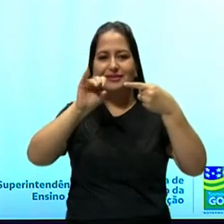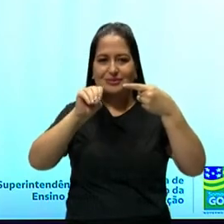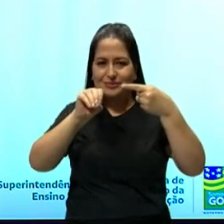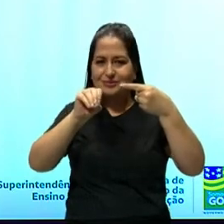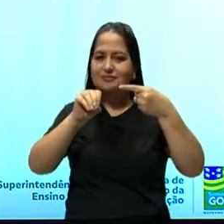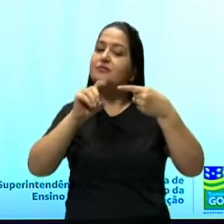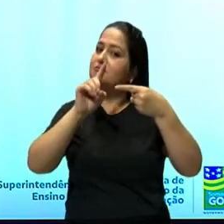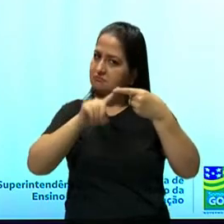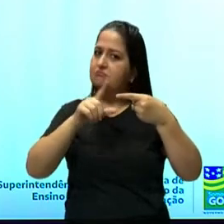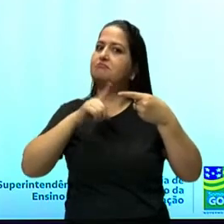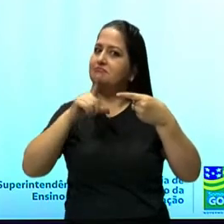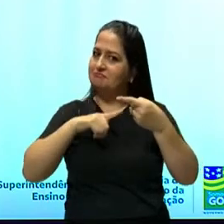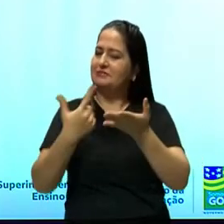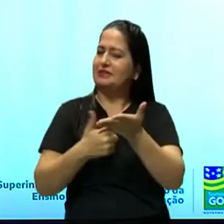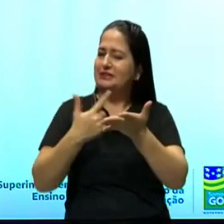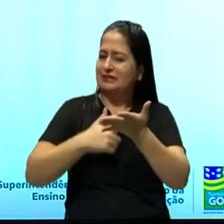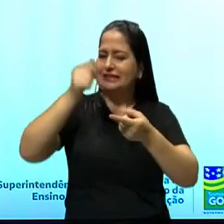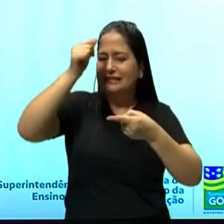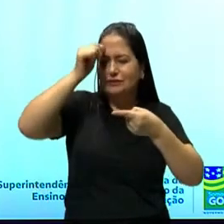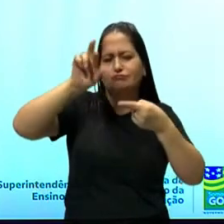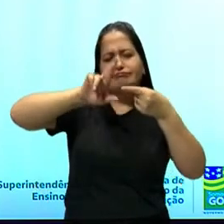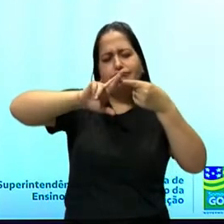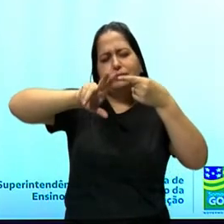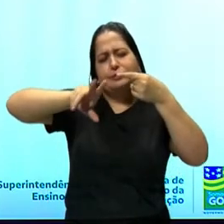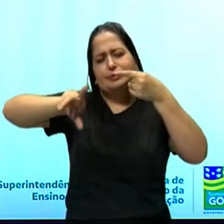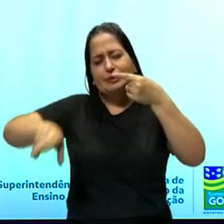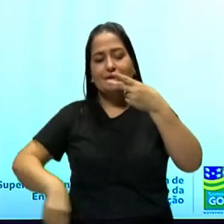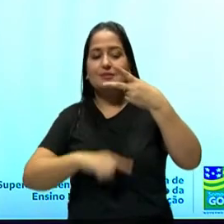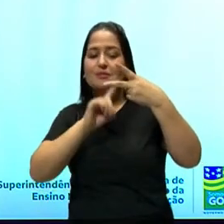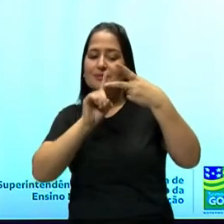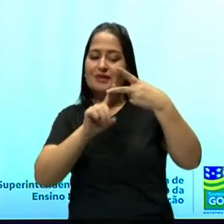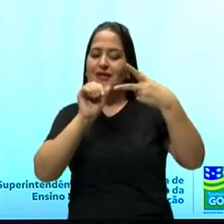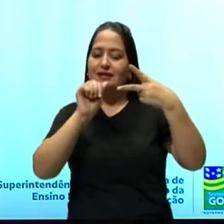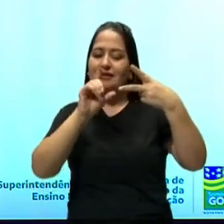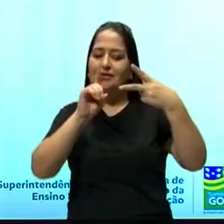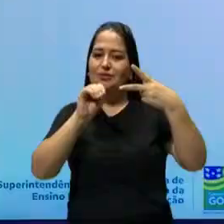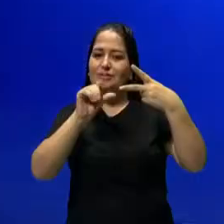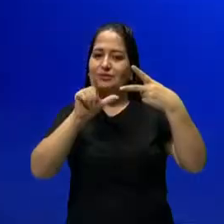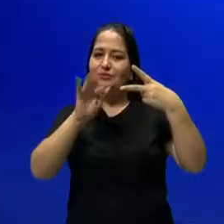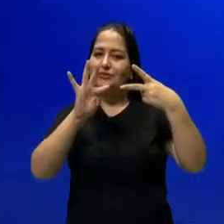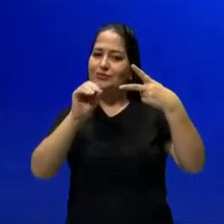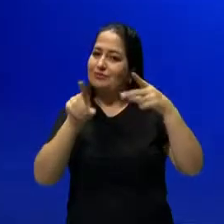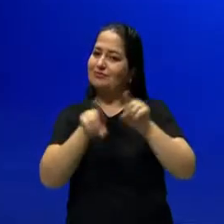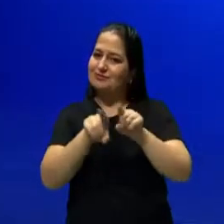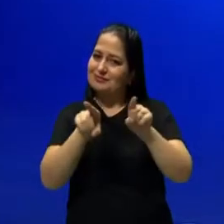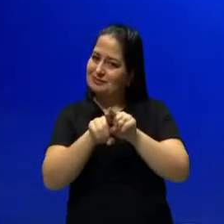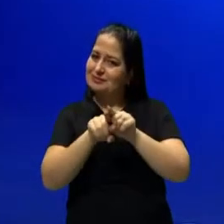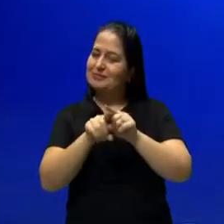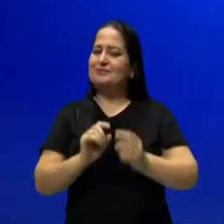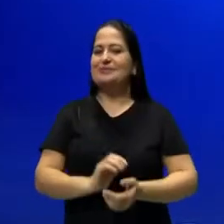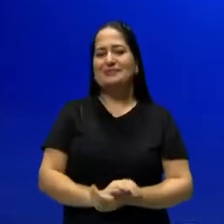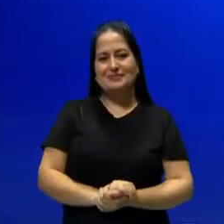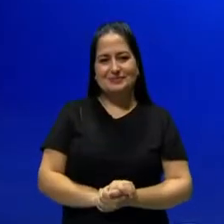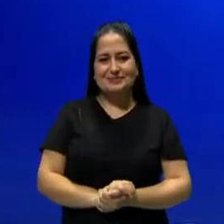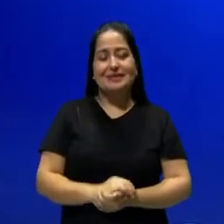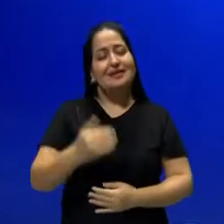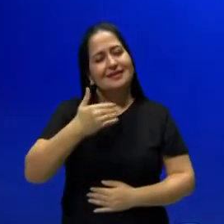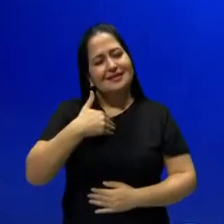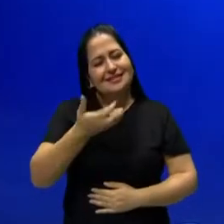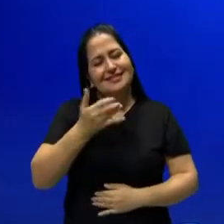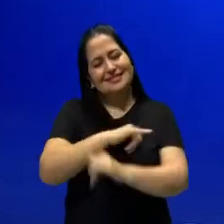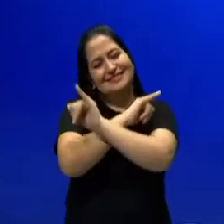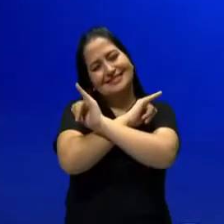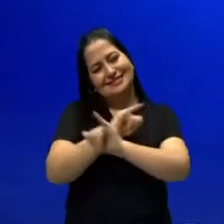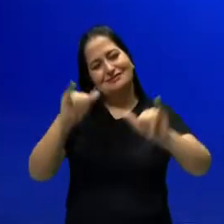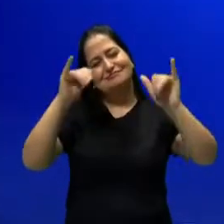Pensão, o Homem, o Cortiço, o Coruja. E Adolfo Caminha com a Normalista. Eu quero dizer para